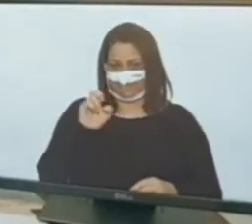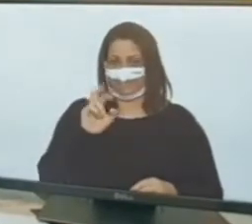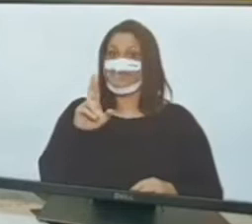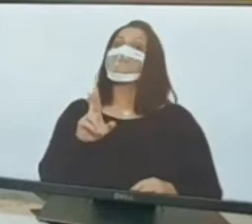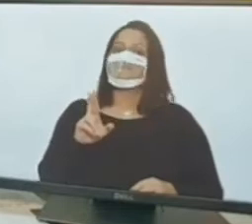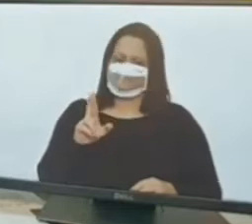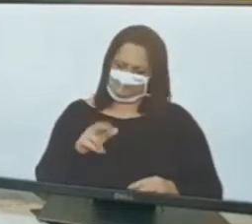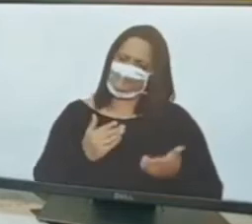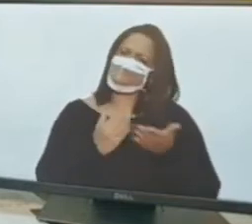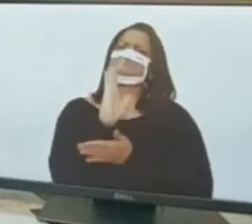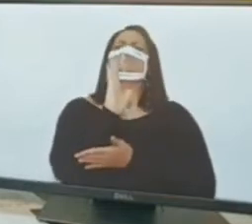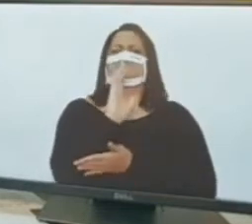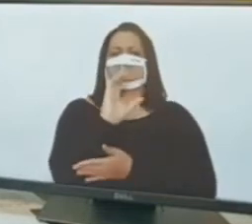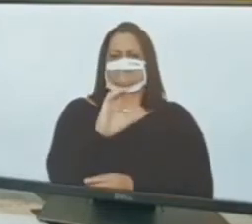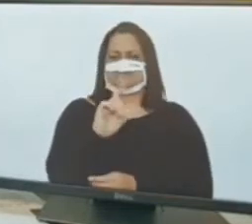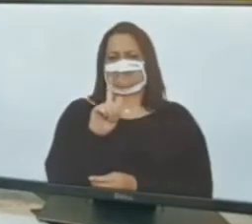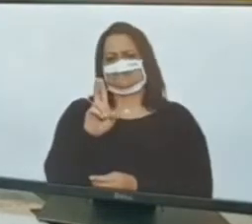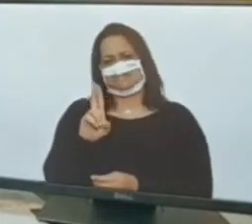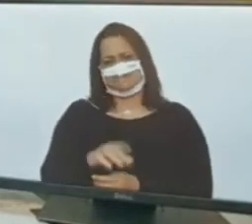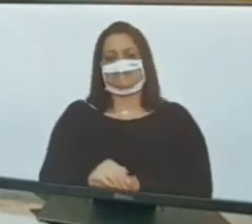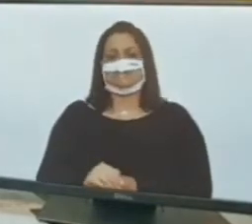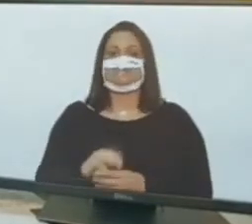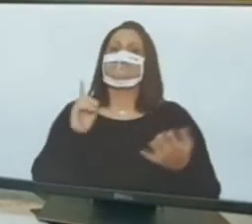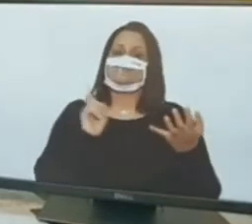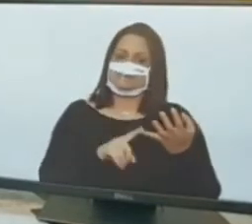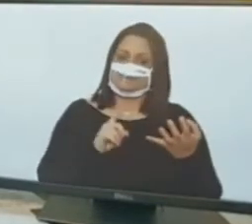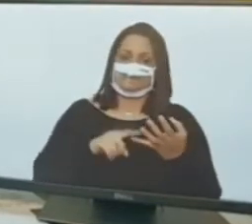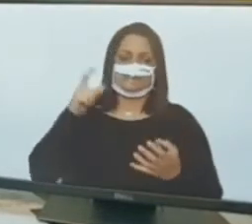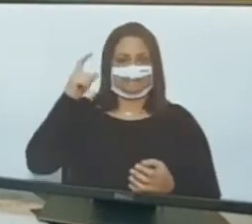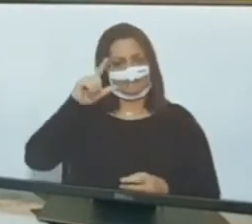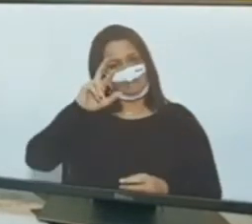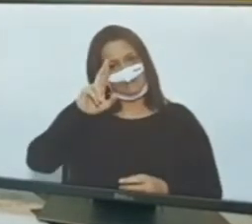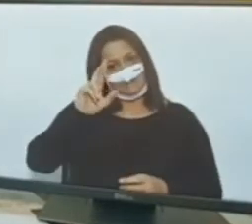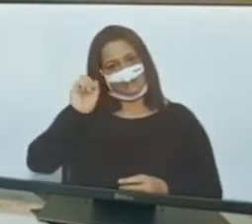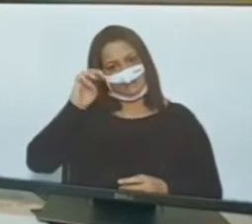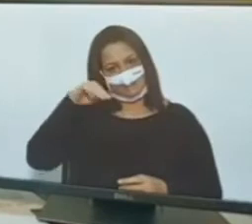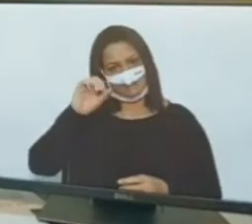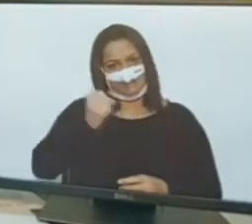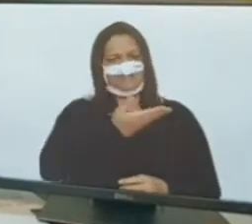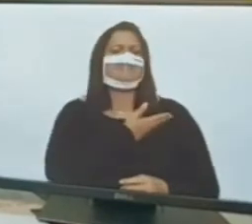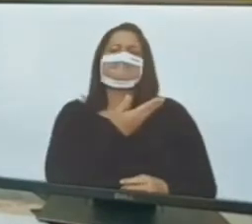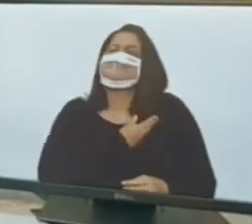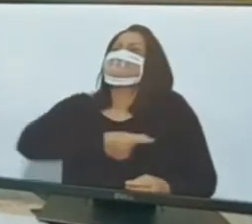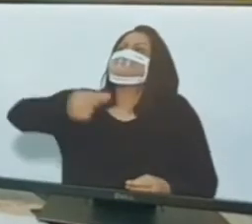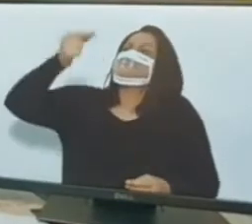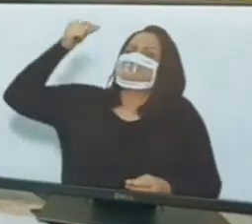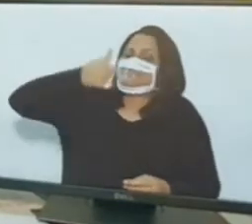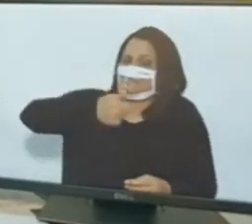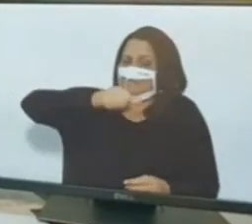a CGU. Isso é alguém que temos já o Ramos também. Esse é meu amigo desde 1973.